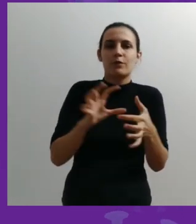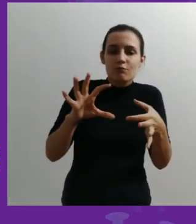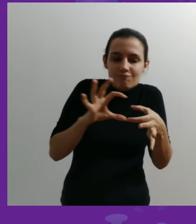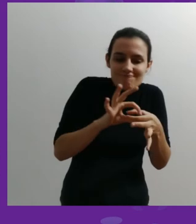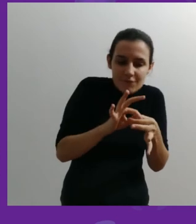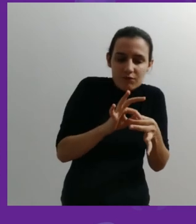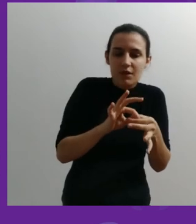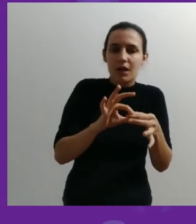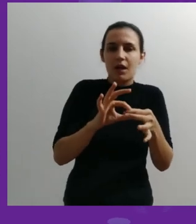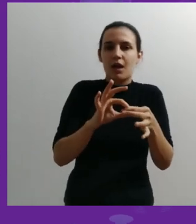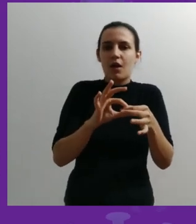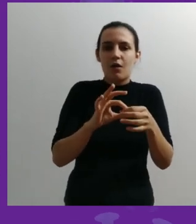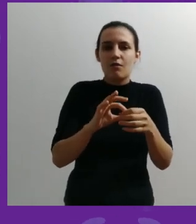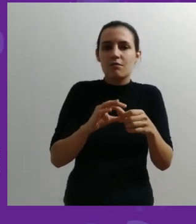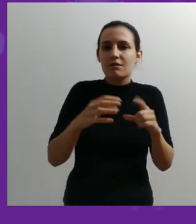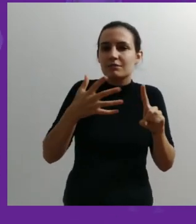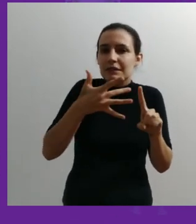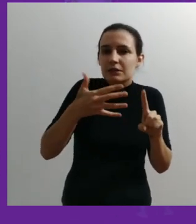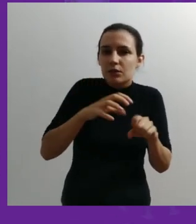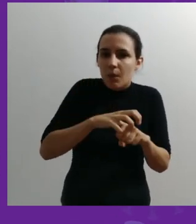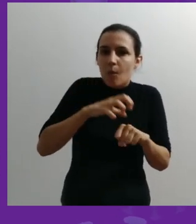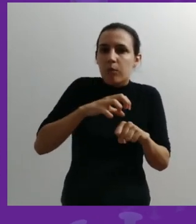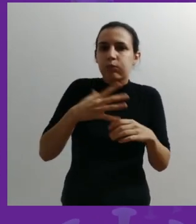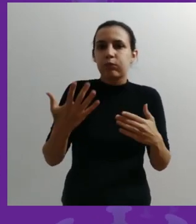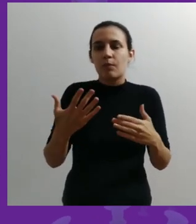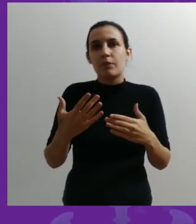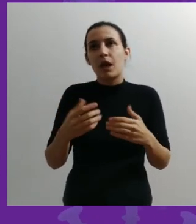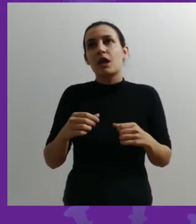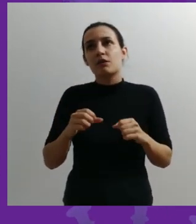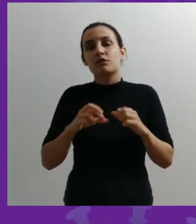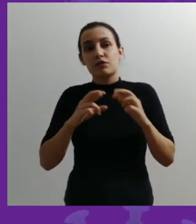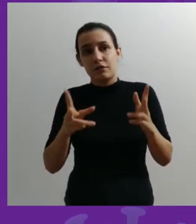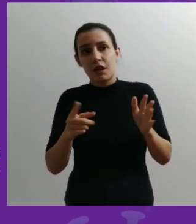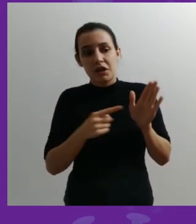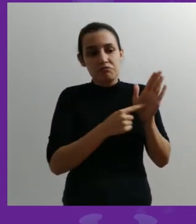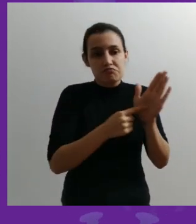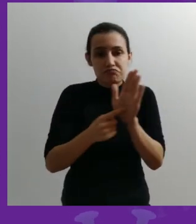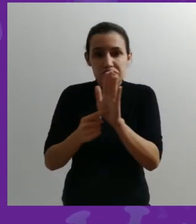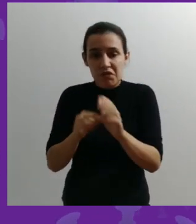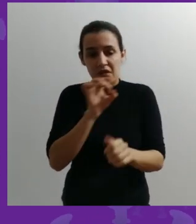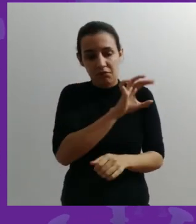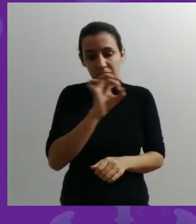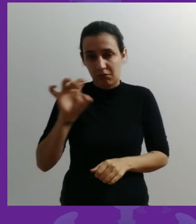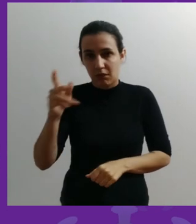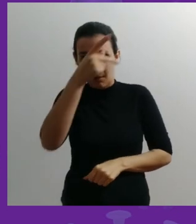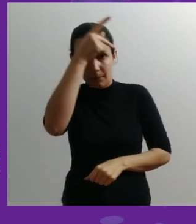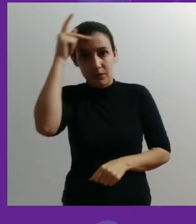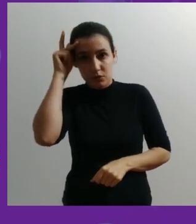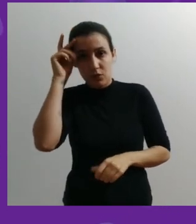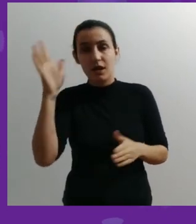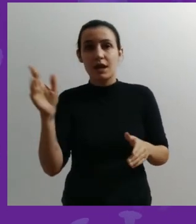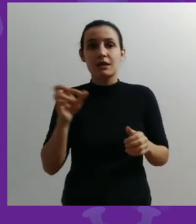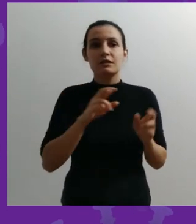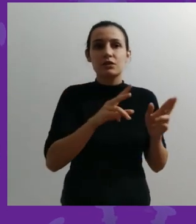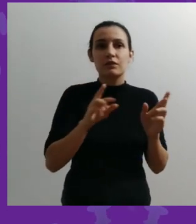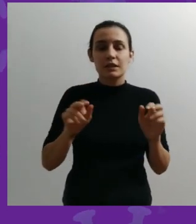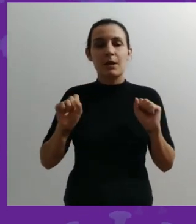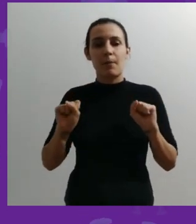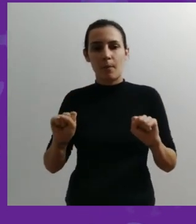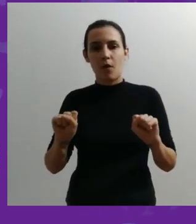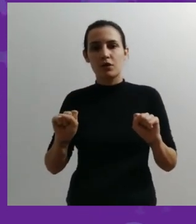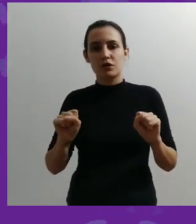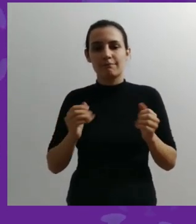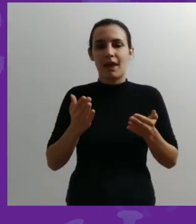inflamatória, que pode ser diferente a manifestação dessa síndrome inflamatória entre as pessoas, e essa diferença